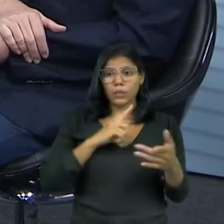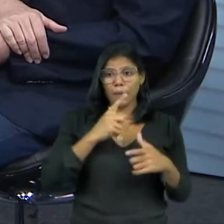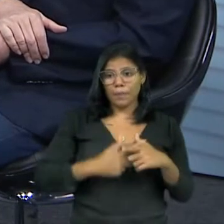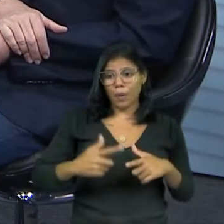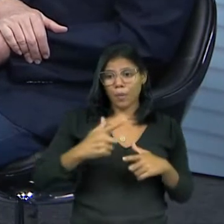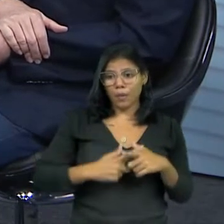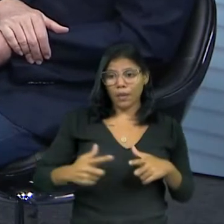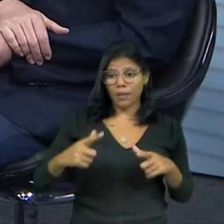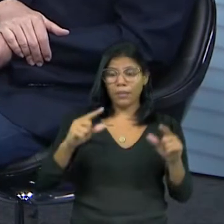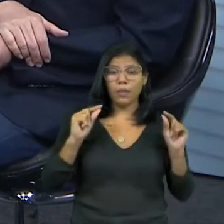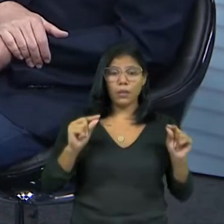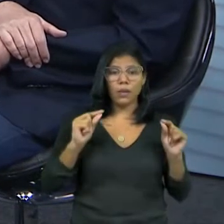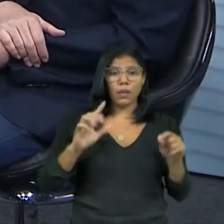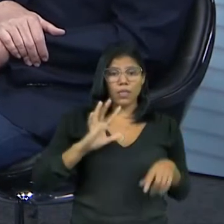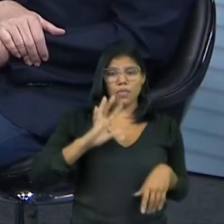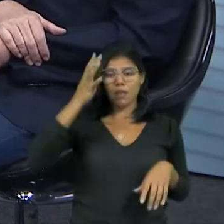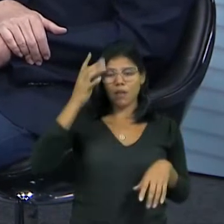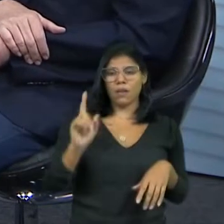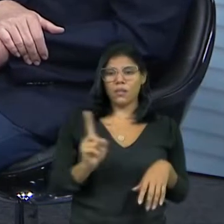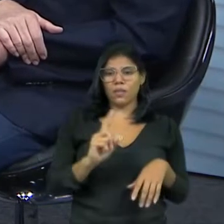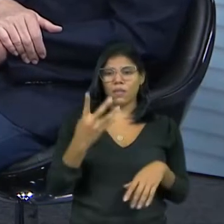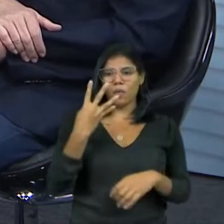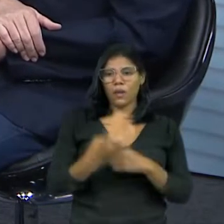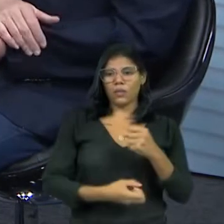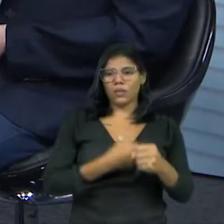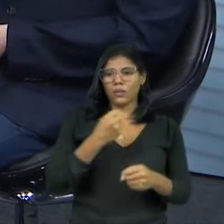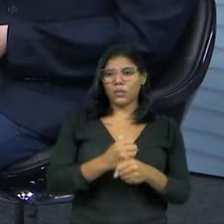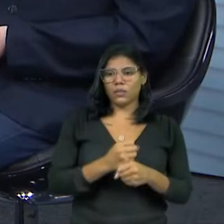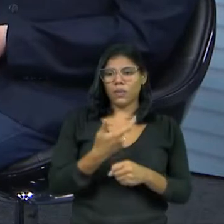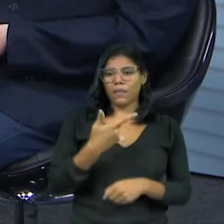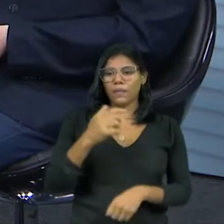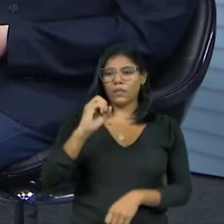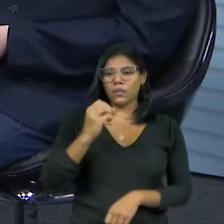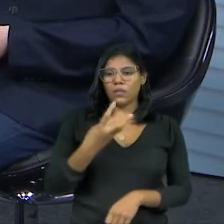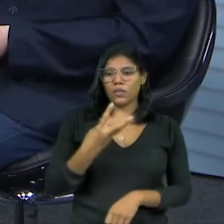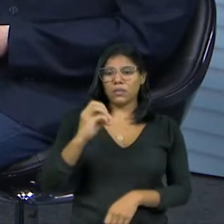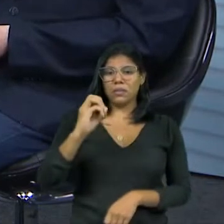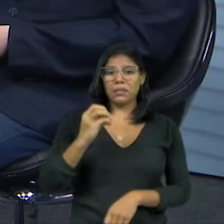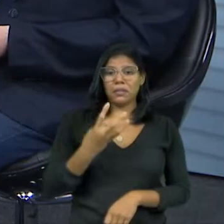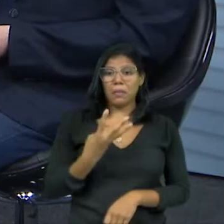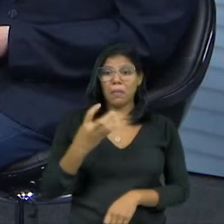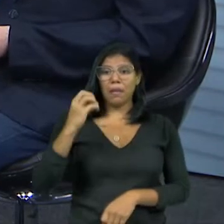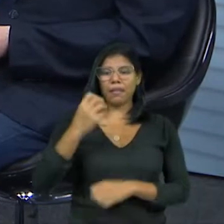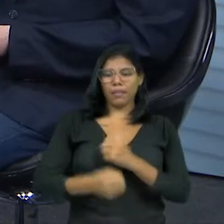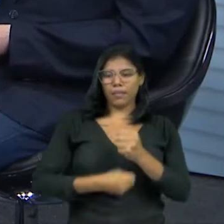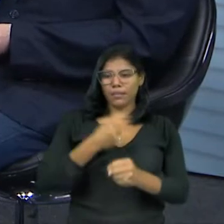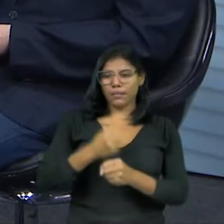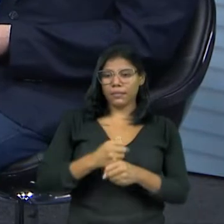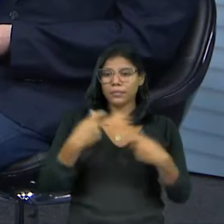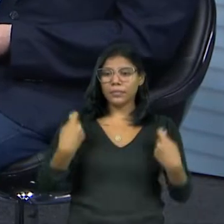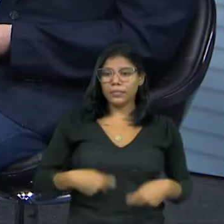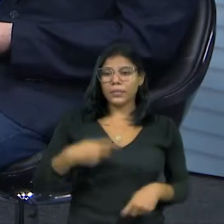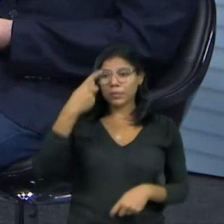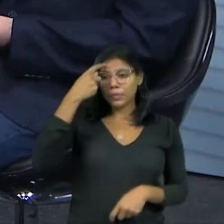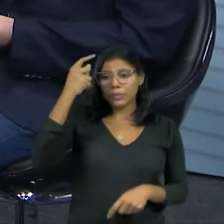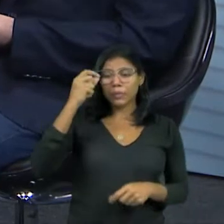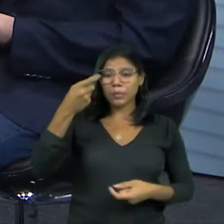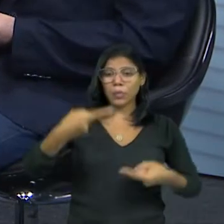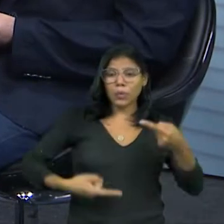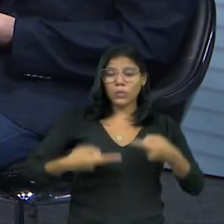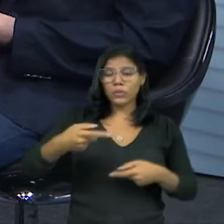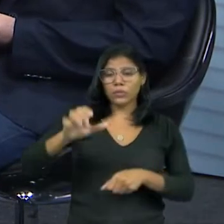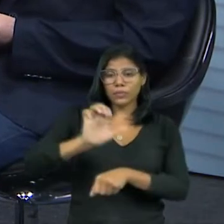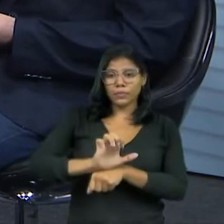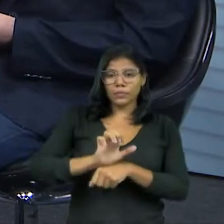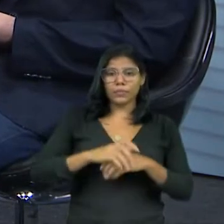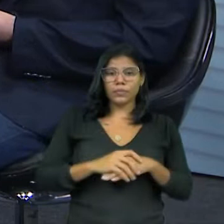em quatro anos. De jeito nenhum. Muito menos em oito. 20, 30, 40 anos para Precisamos pensar em políticas de Estado. Isso é muito importante. Estou aqui